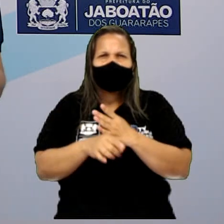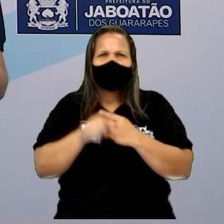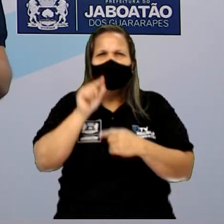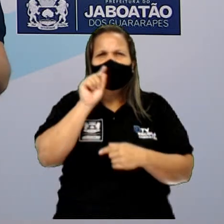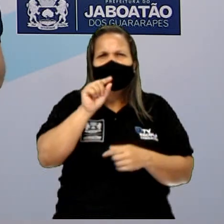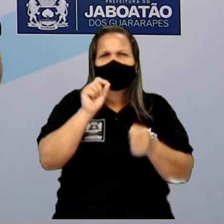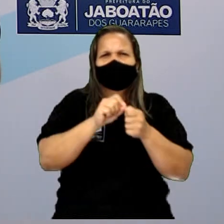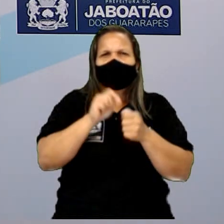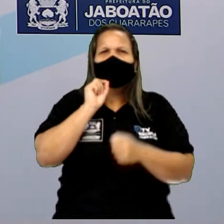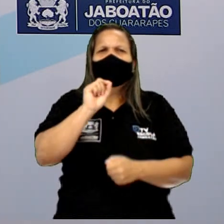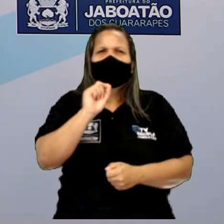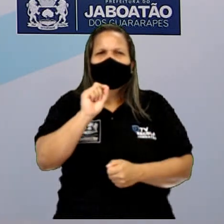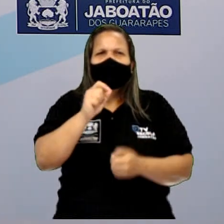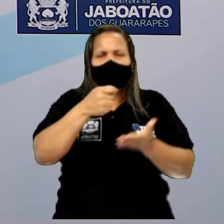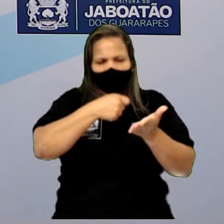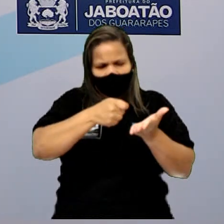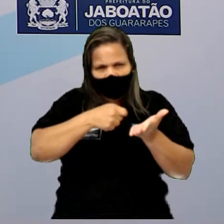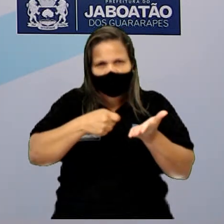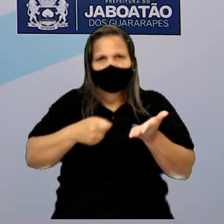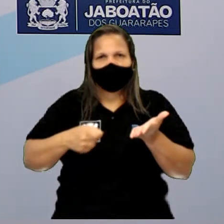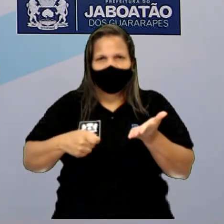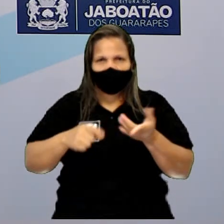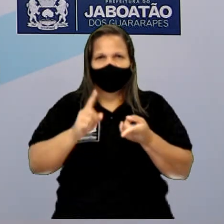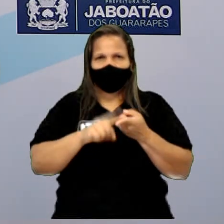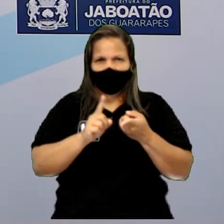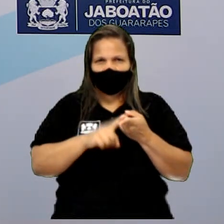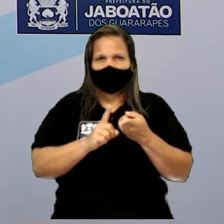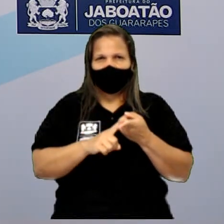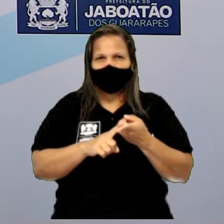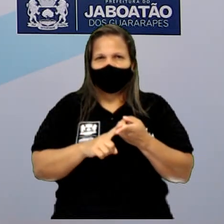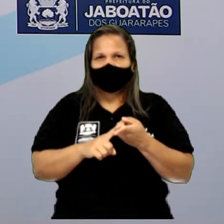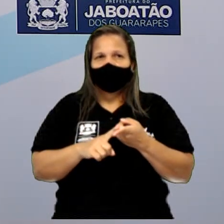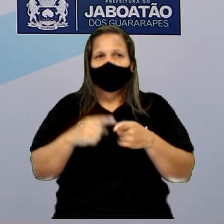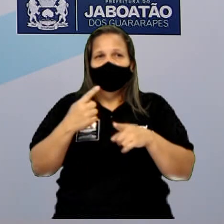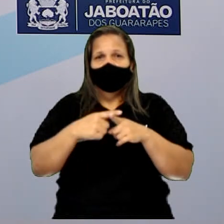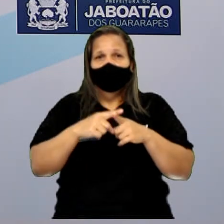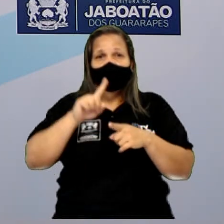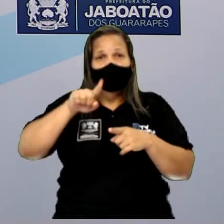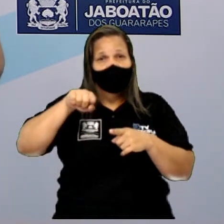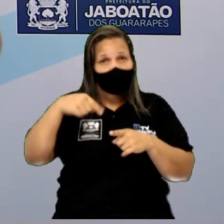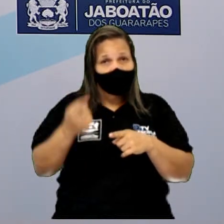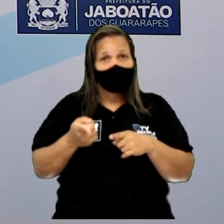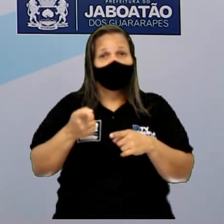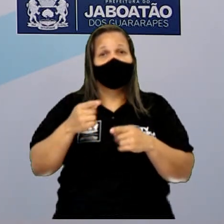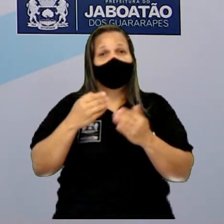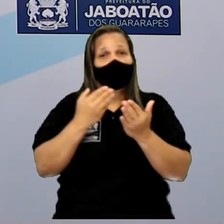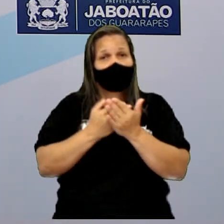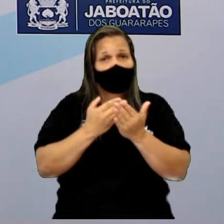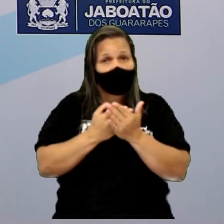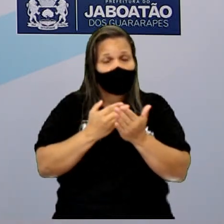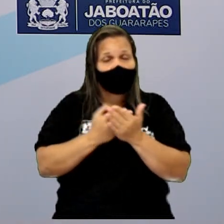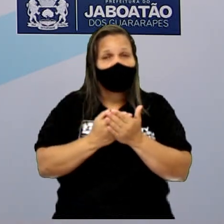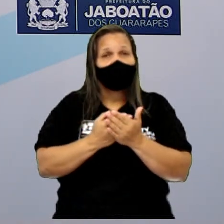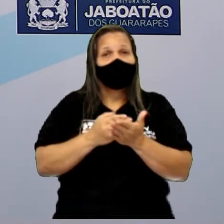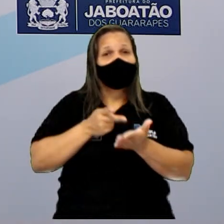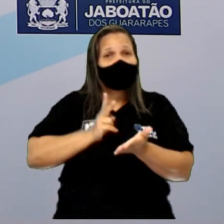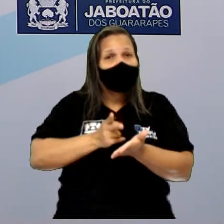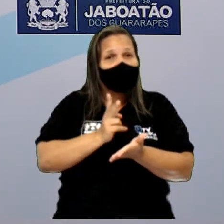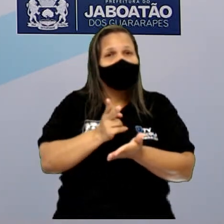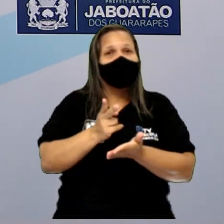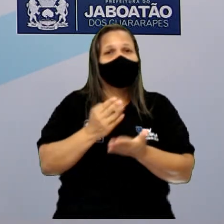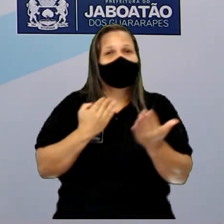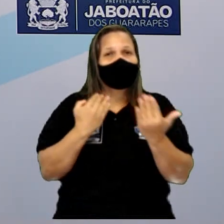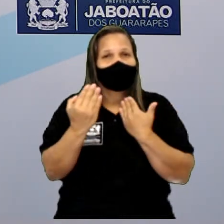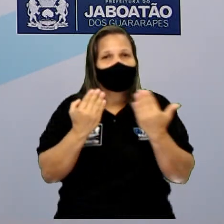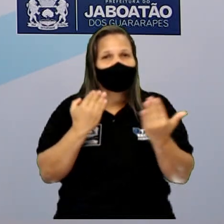o quê com ela? Escreve aí também no seu caderno direitinho, porque na próxima aula a gente continua aqui a conversar